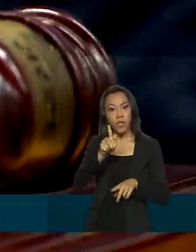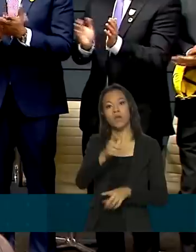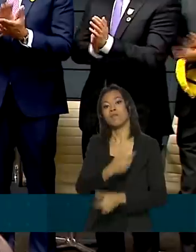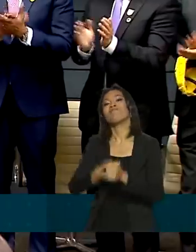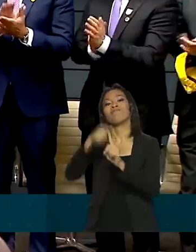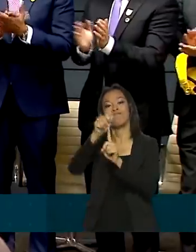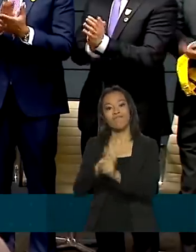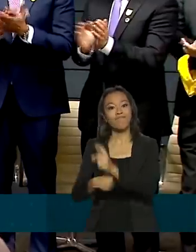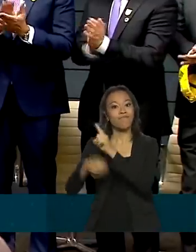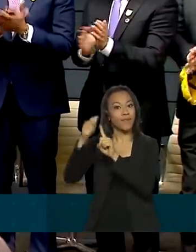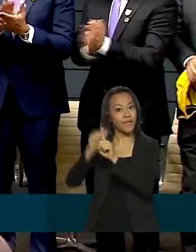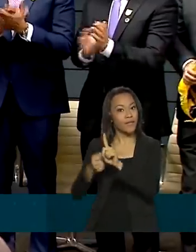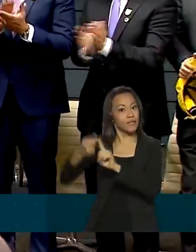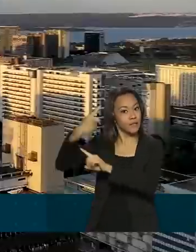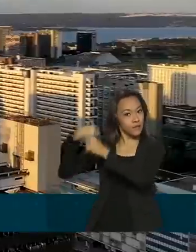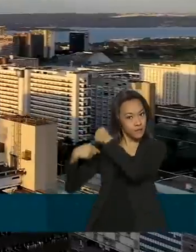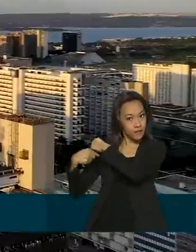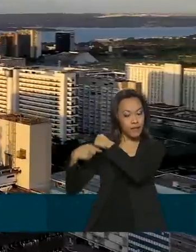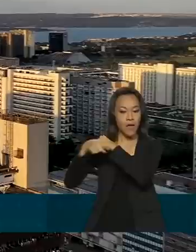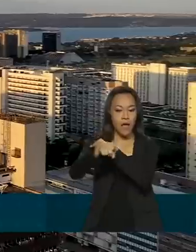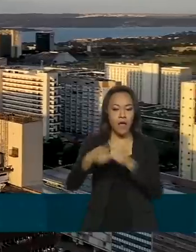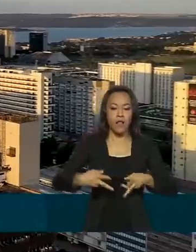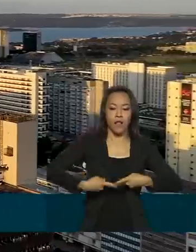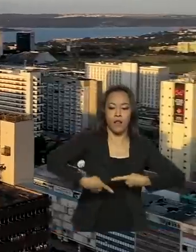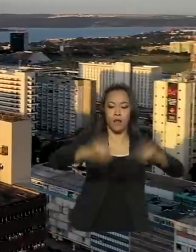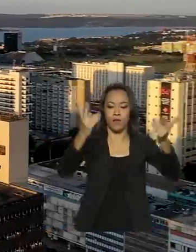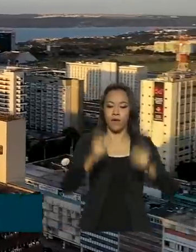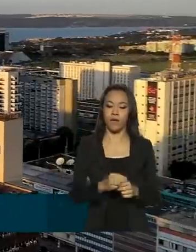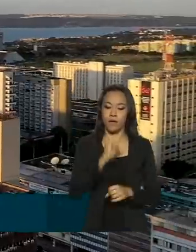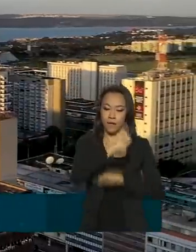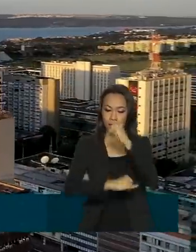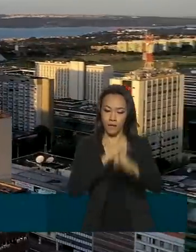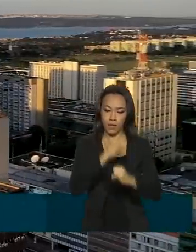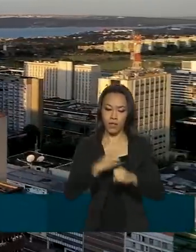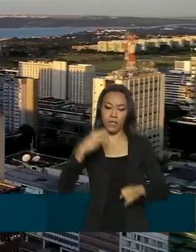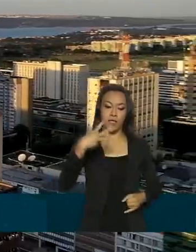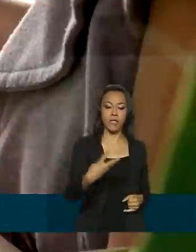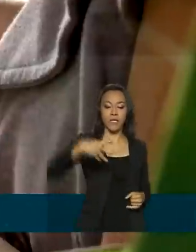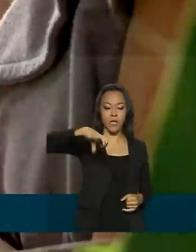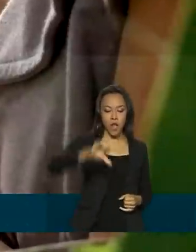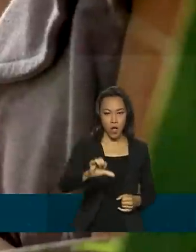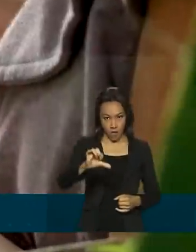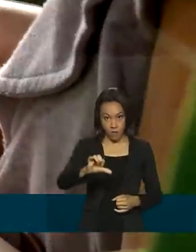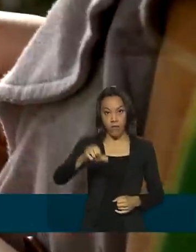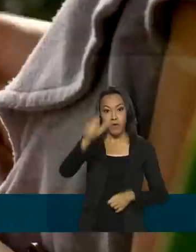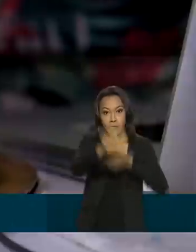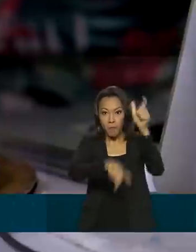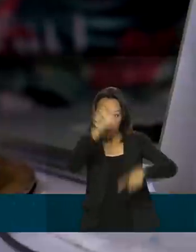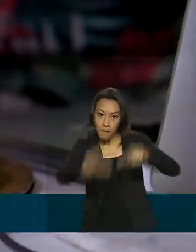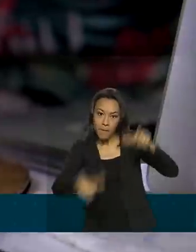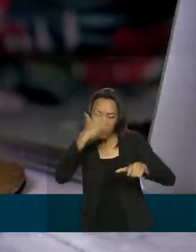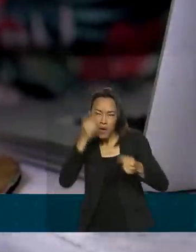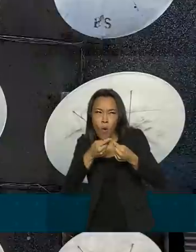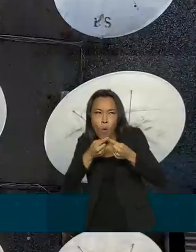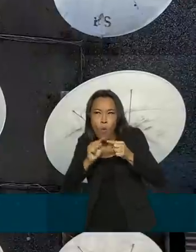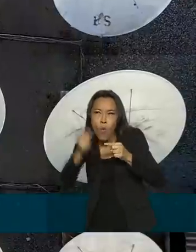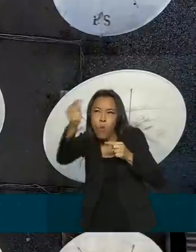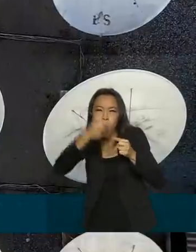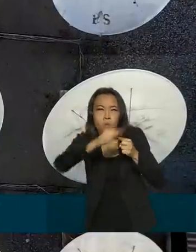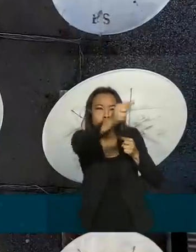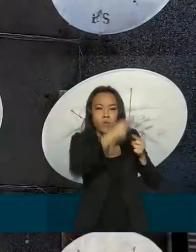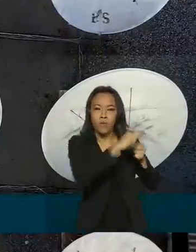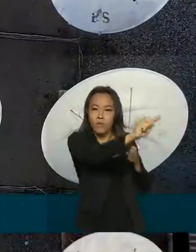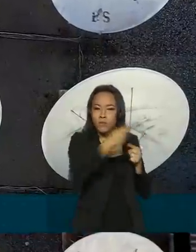investimentos é levar a internet a 39 milhões de pessoas de áreas mais remotas e de difícil acesso,